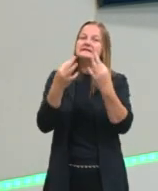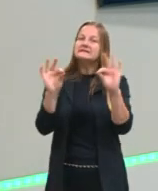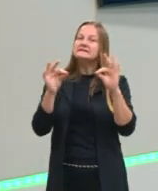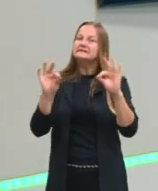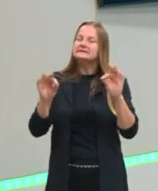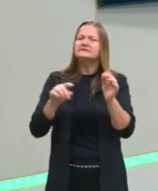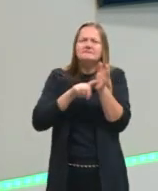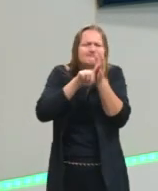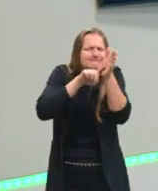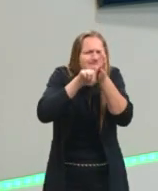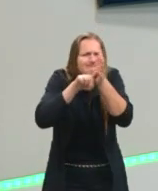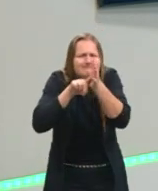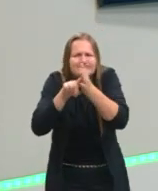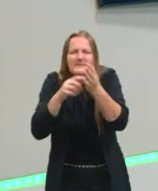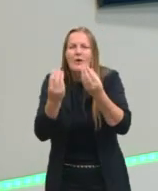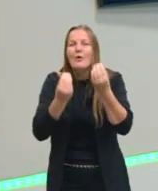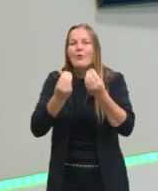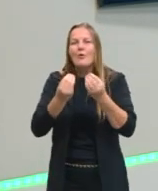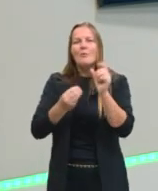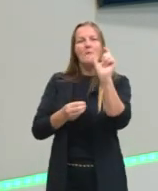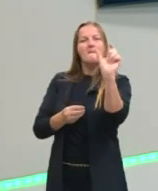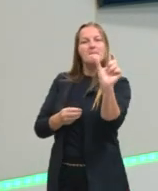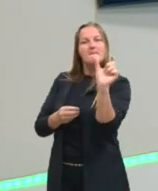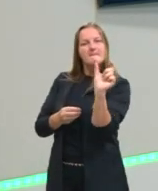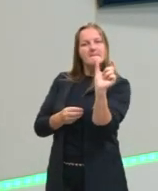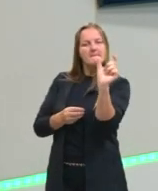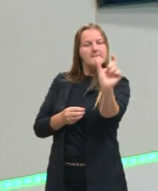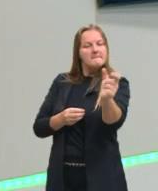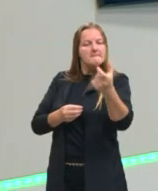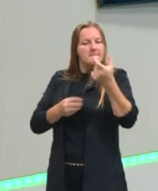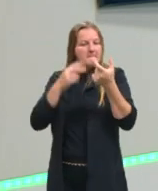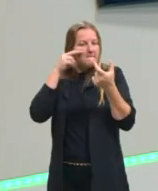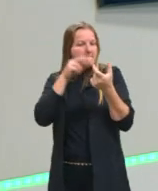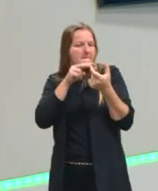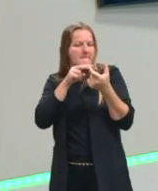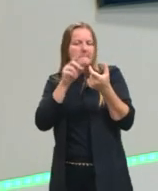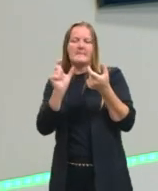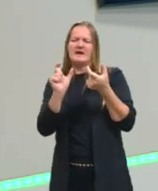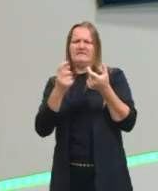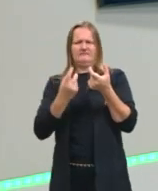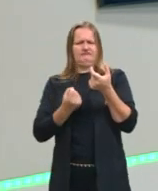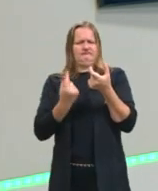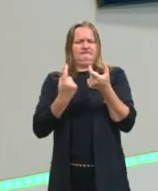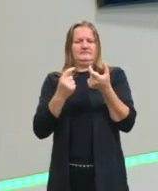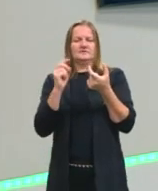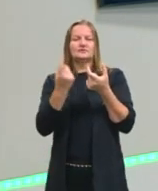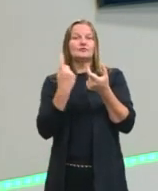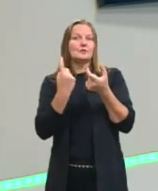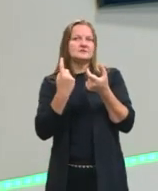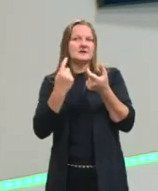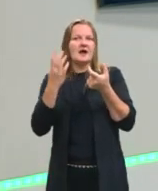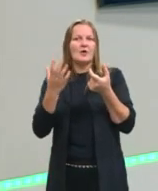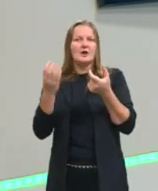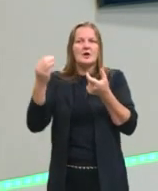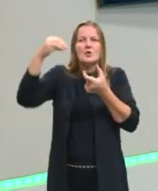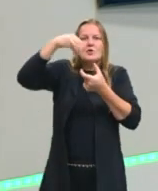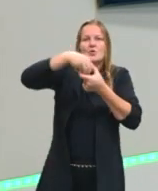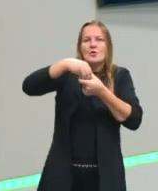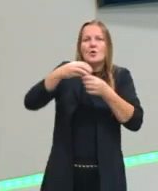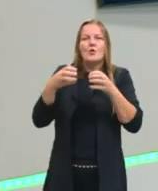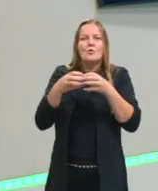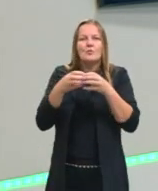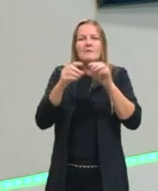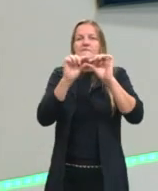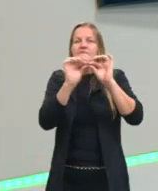a gente vai analisar como eu pego uma palavra, que antes eu olhava lá uma palavra de maneira isolada e eu jogo essa palavra